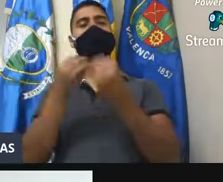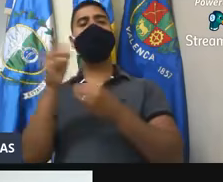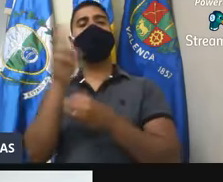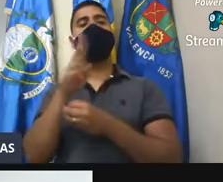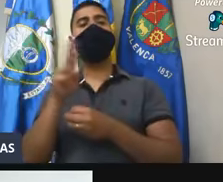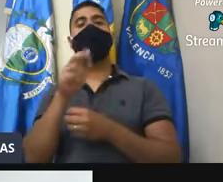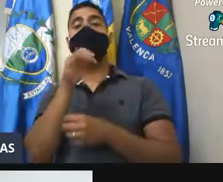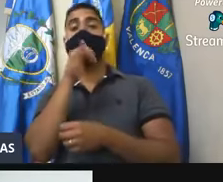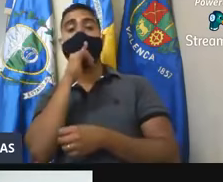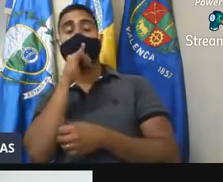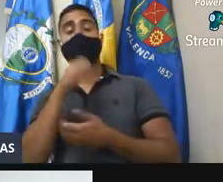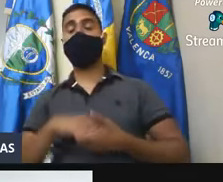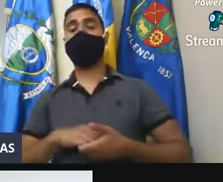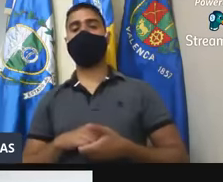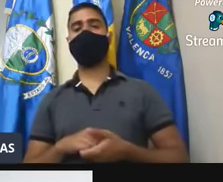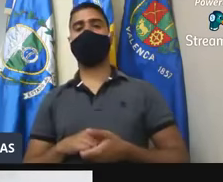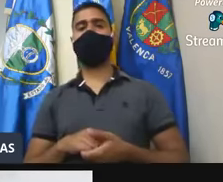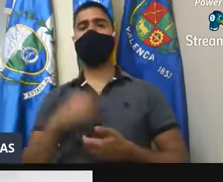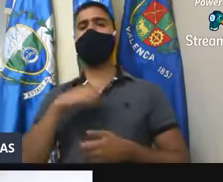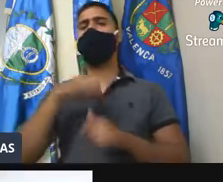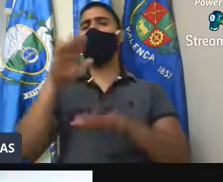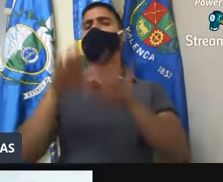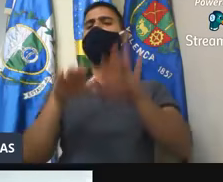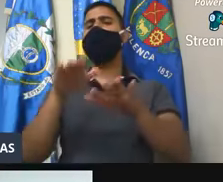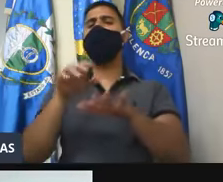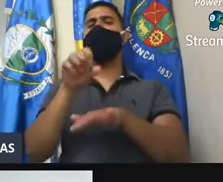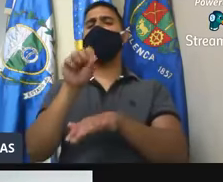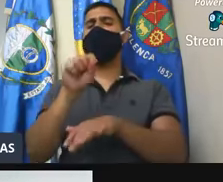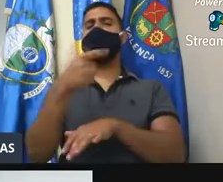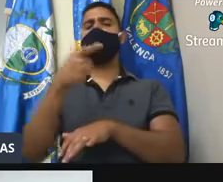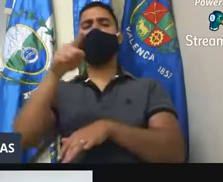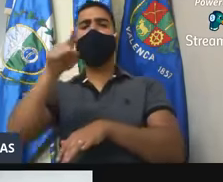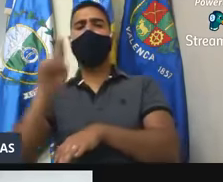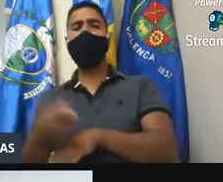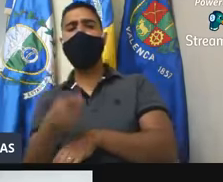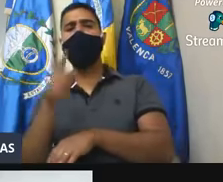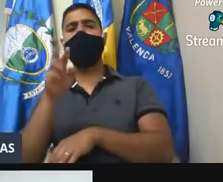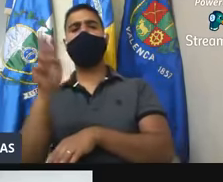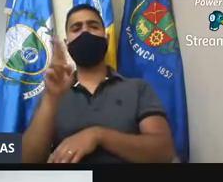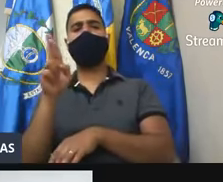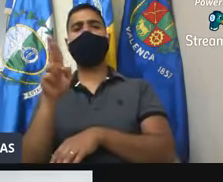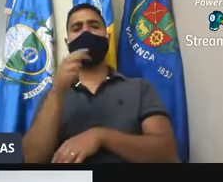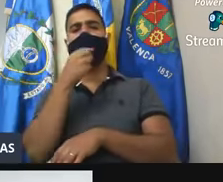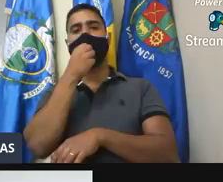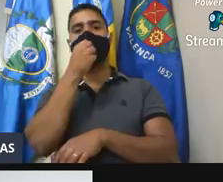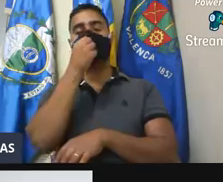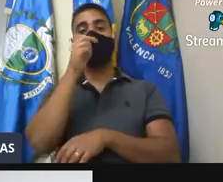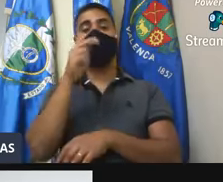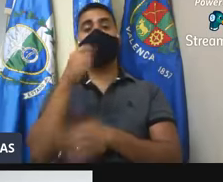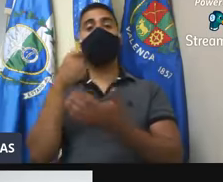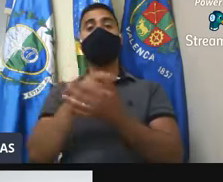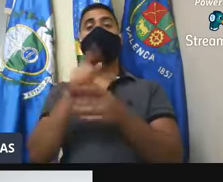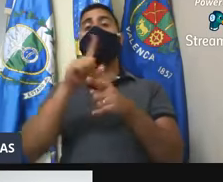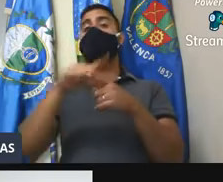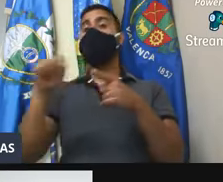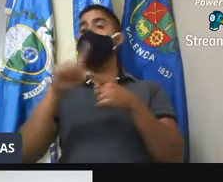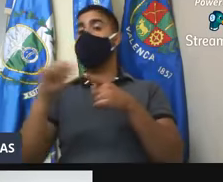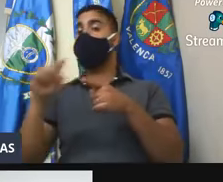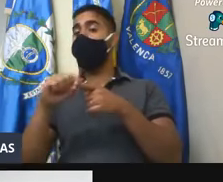noção. Então, por exemplo, nós temos aí uma média de 82 mil reais de gastos com aluguel mensais. Nós temos